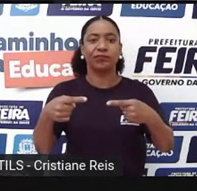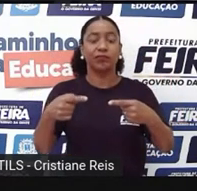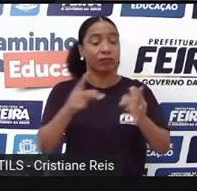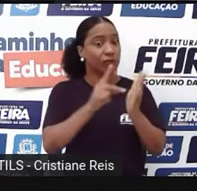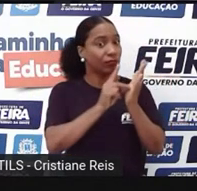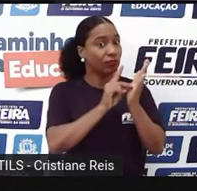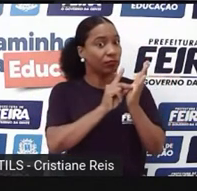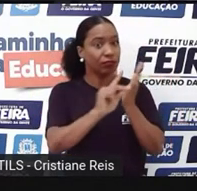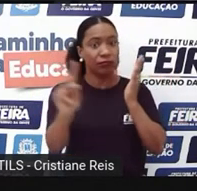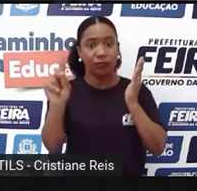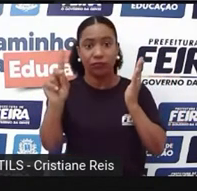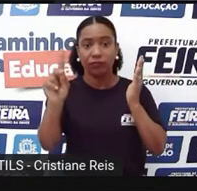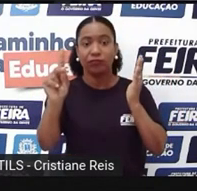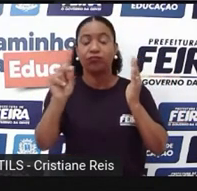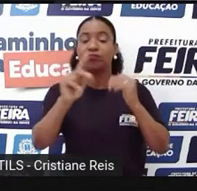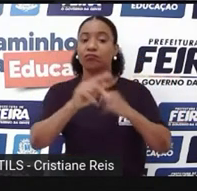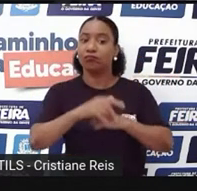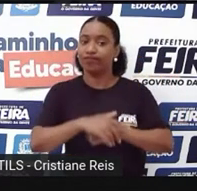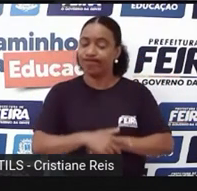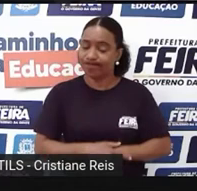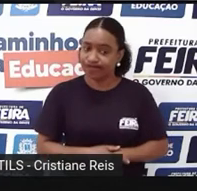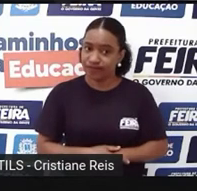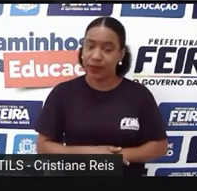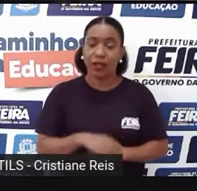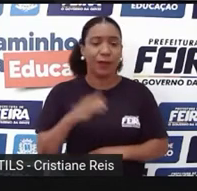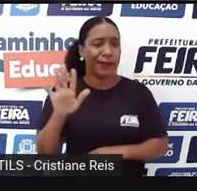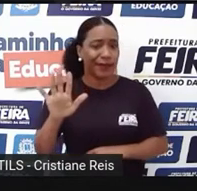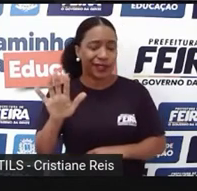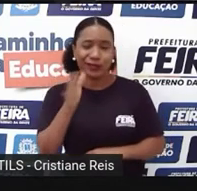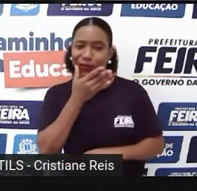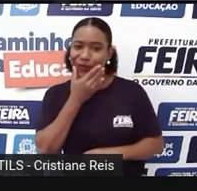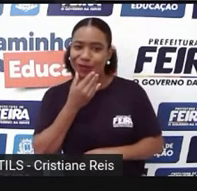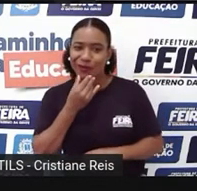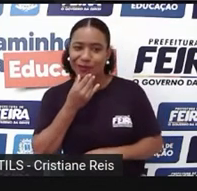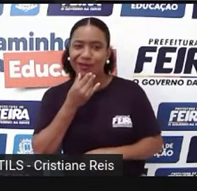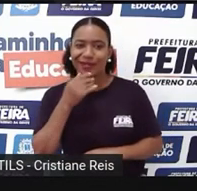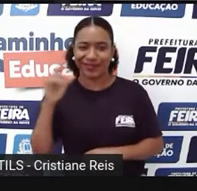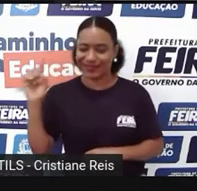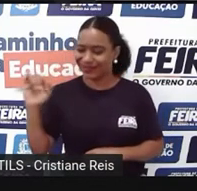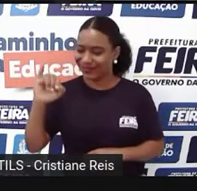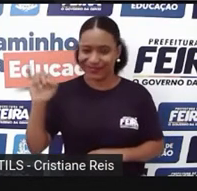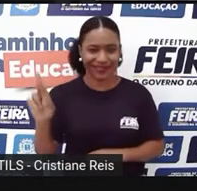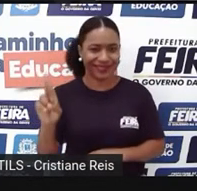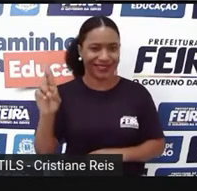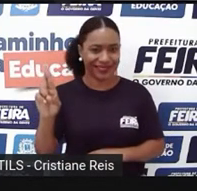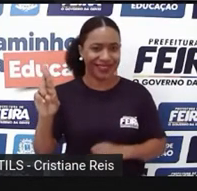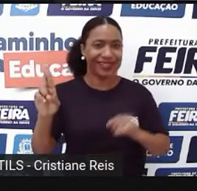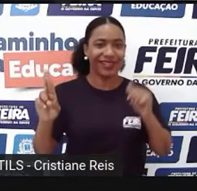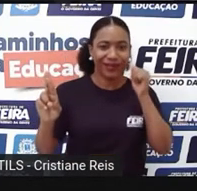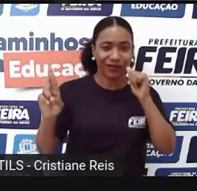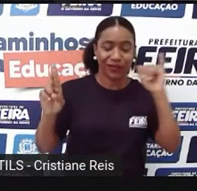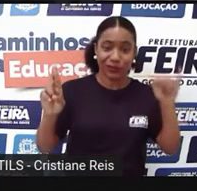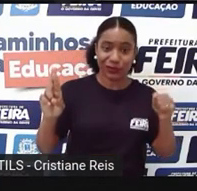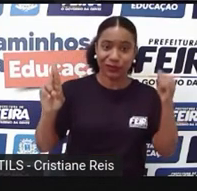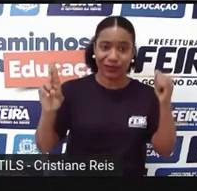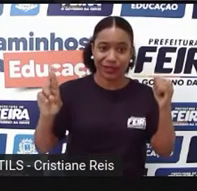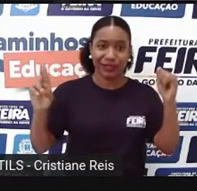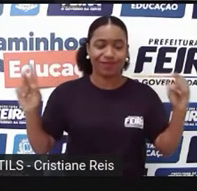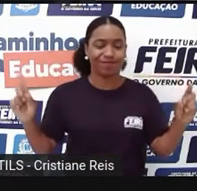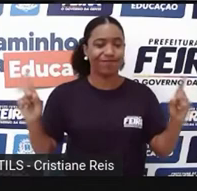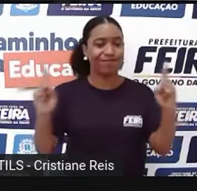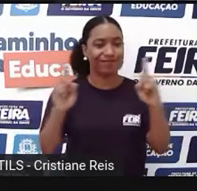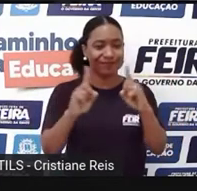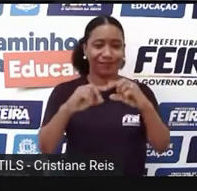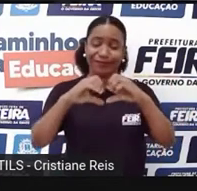famílias eram inimigas. Então, Romeu e Julieta fizeram o quê? Eles tomaram veneno